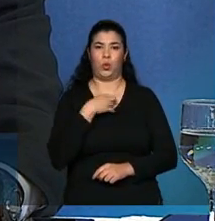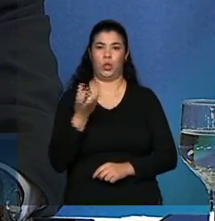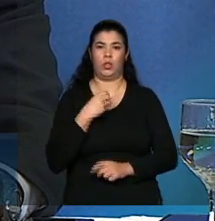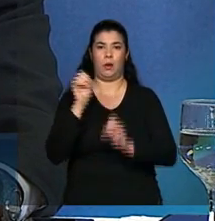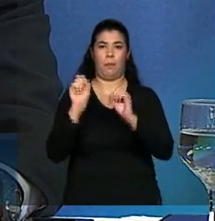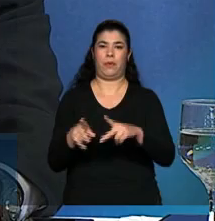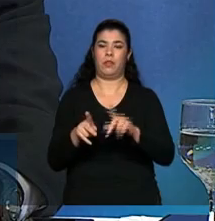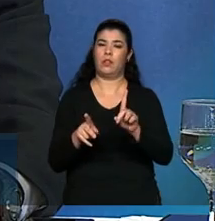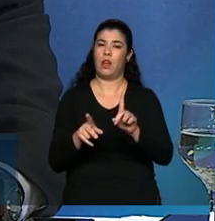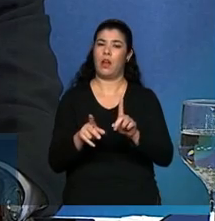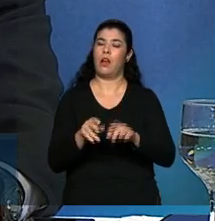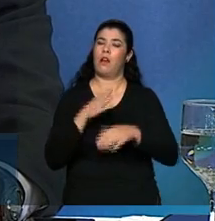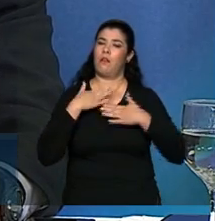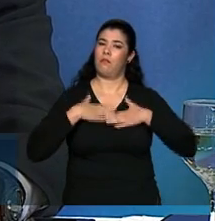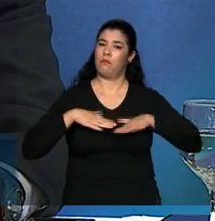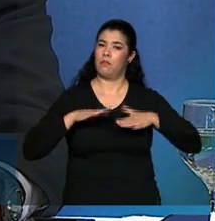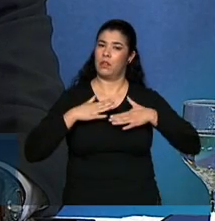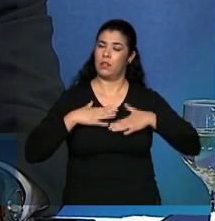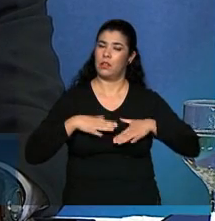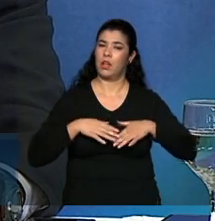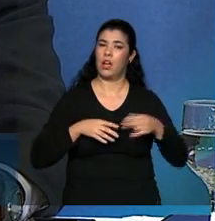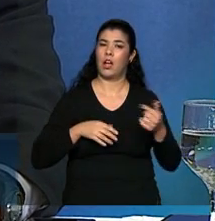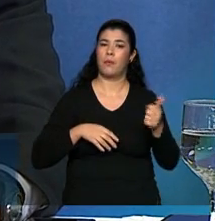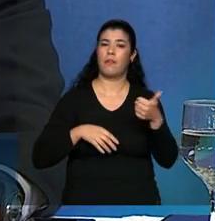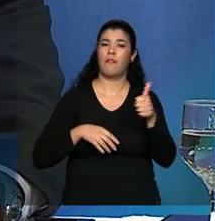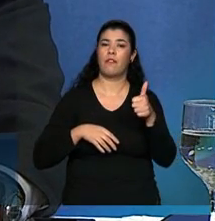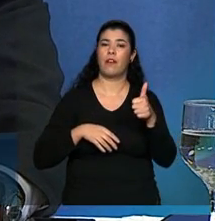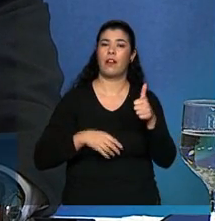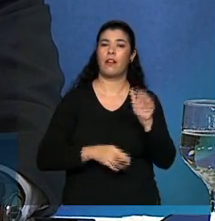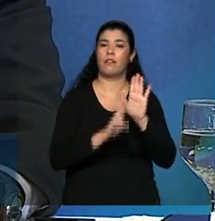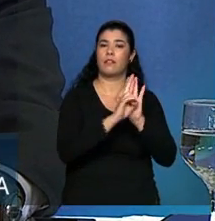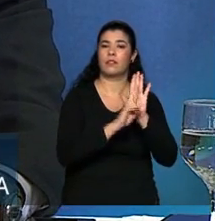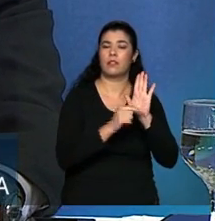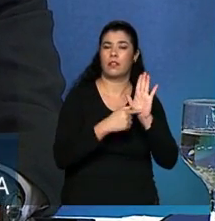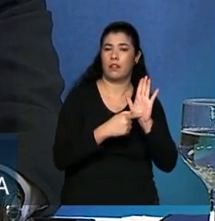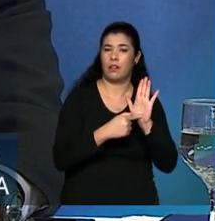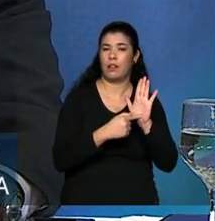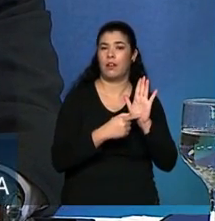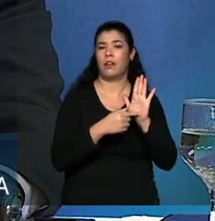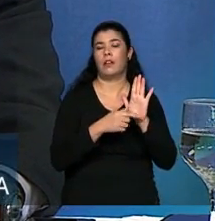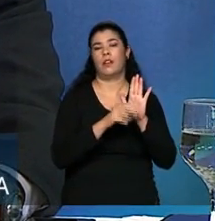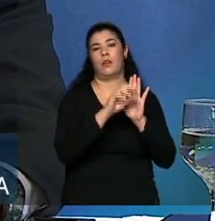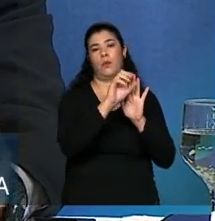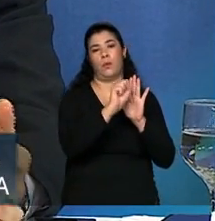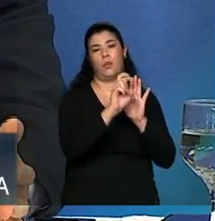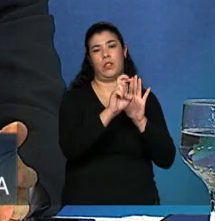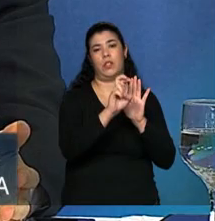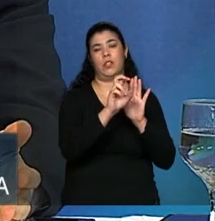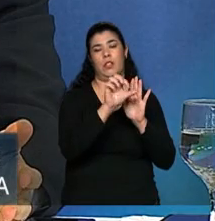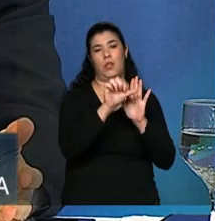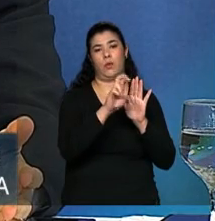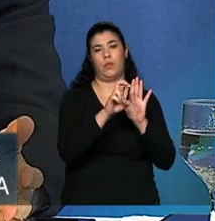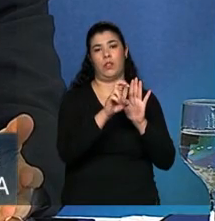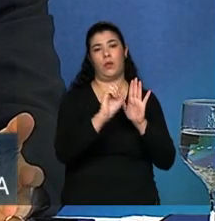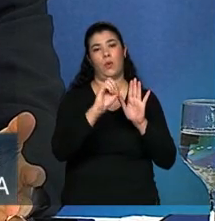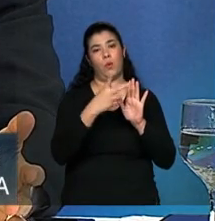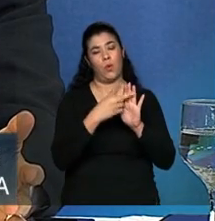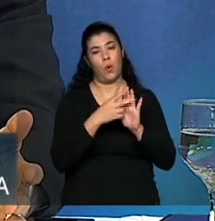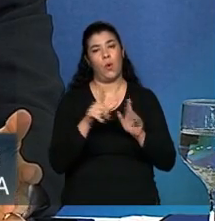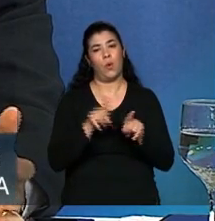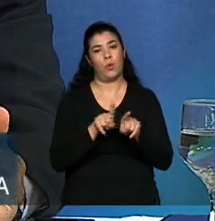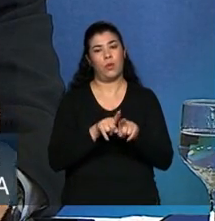alternativa. Se com essa regra 85-95, com a evolução dela ao longo do tempo, ou se com o fator